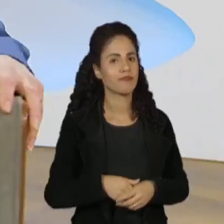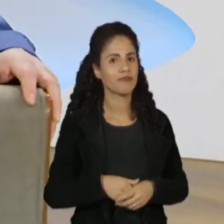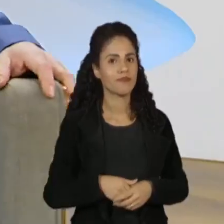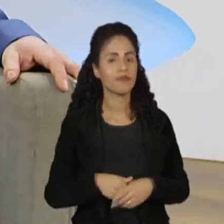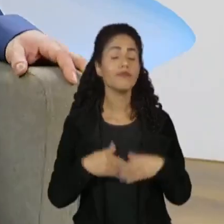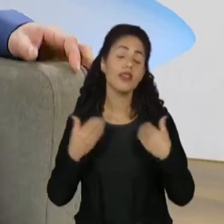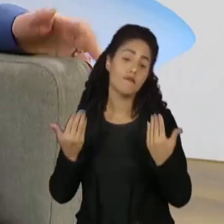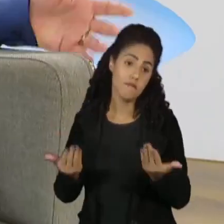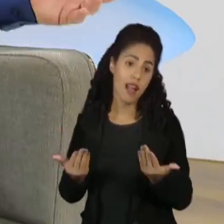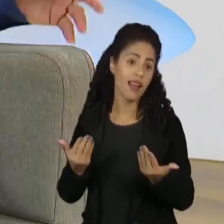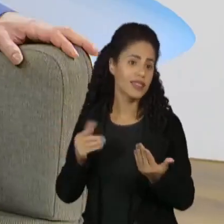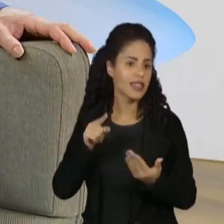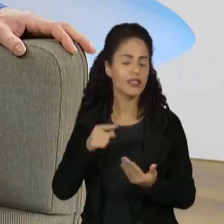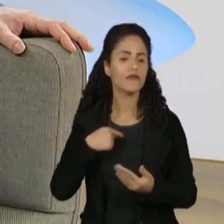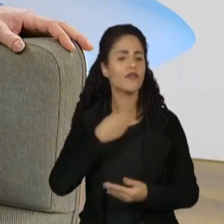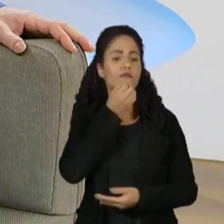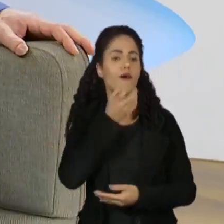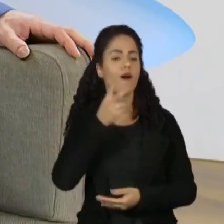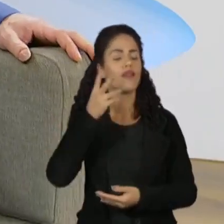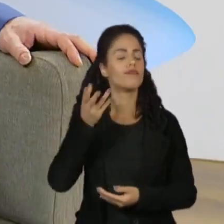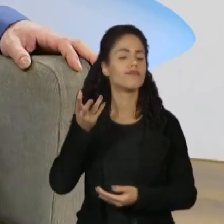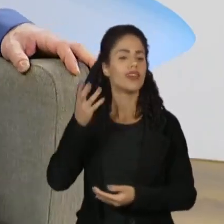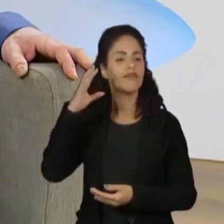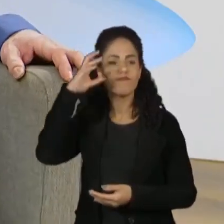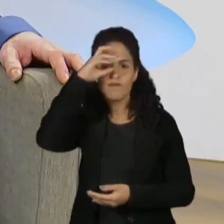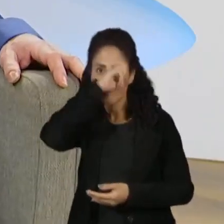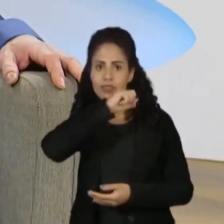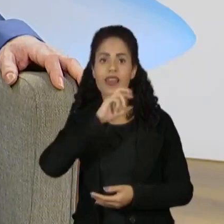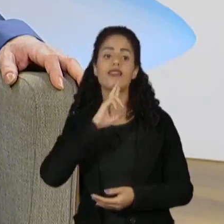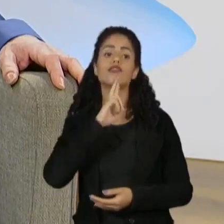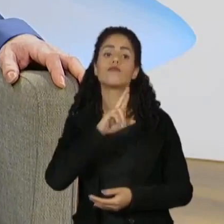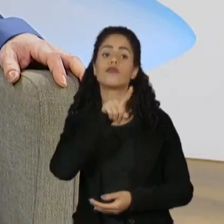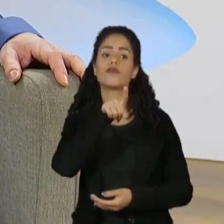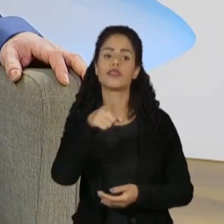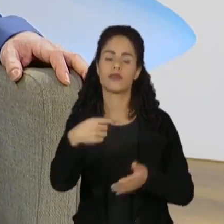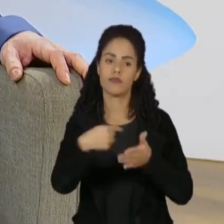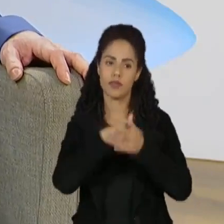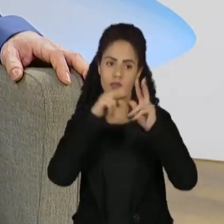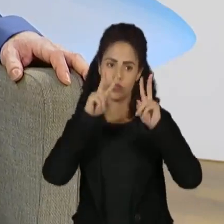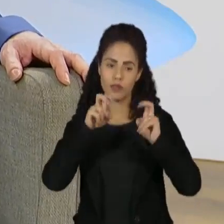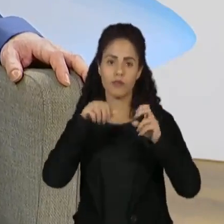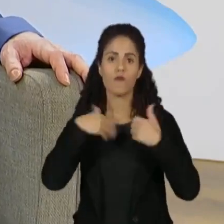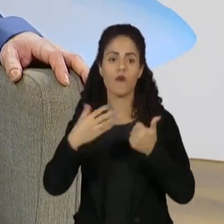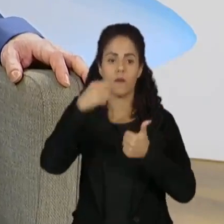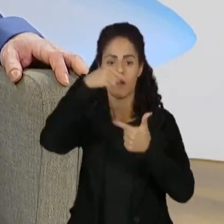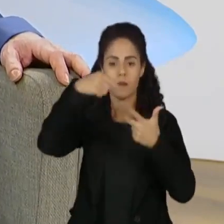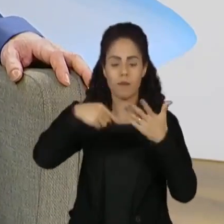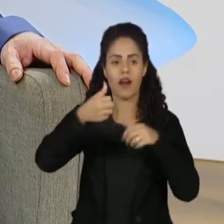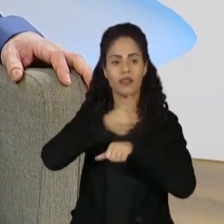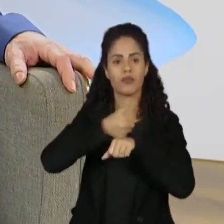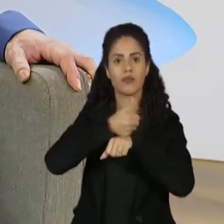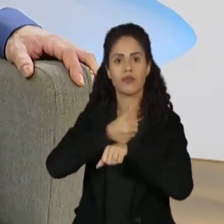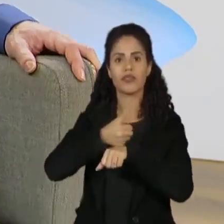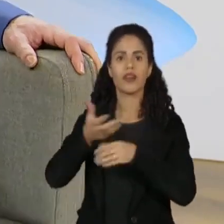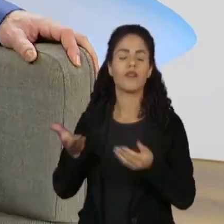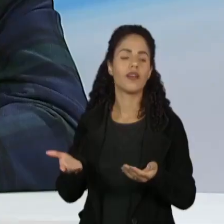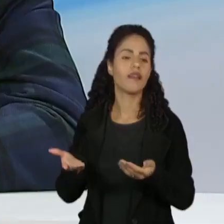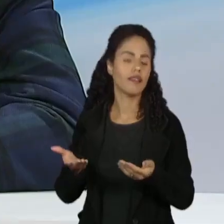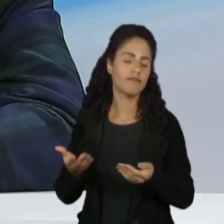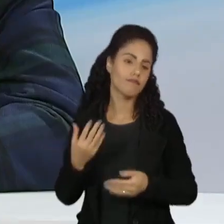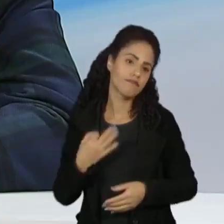Mas, de qualquer forma, foi uma... Respondendo a tua pergunta do check-in, né?